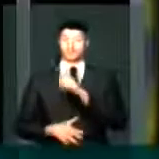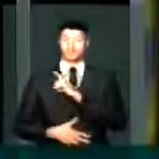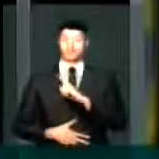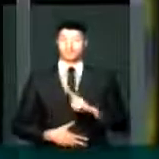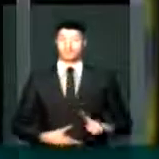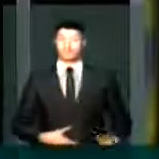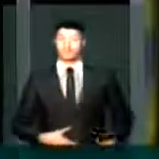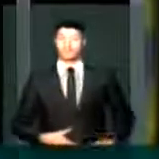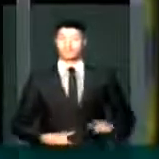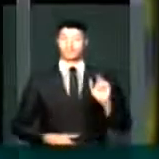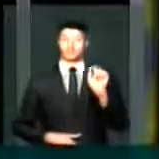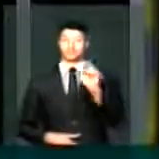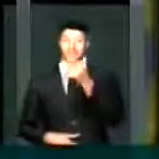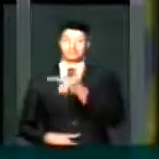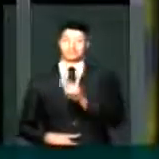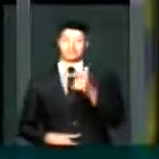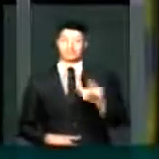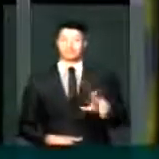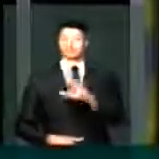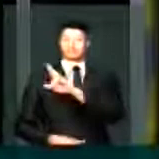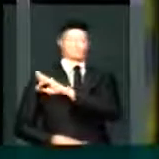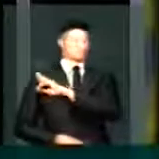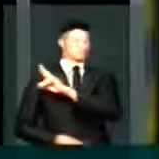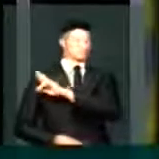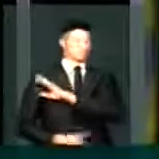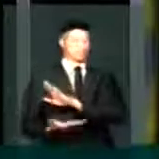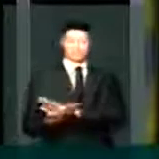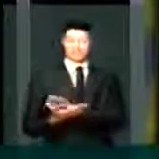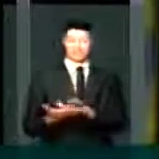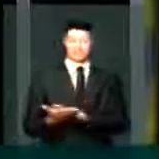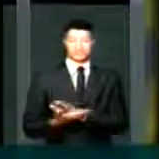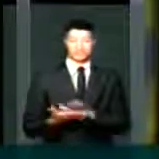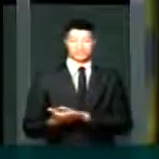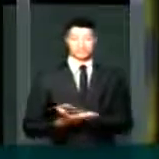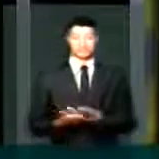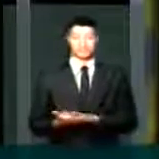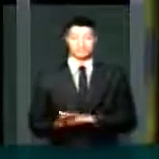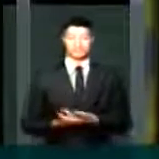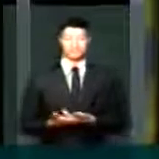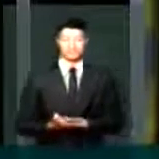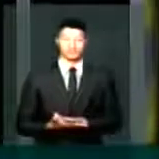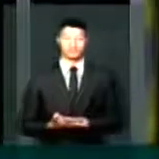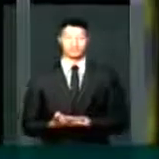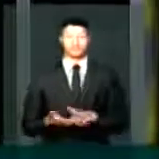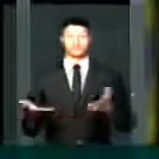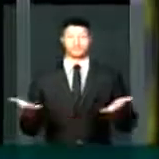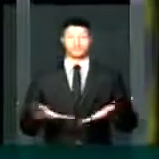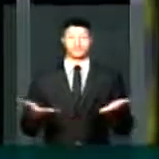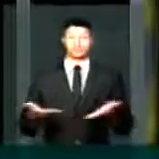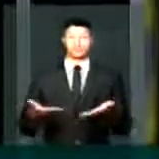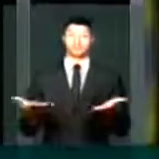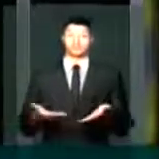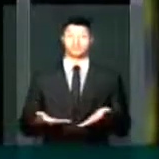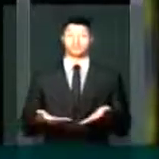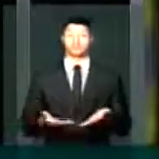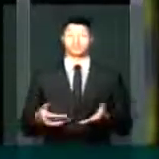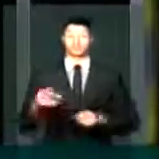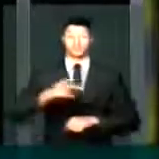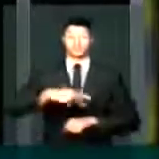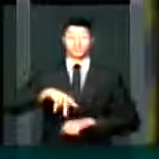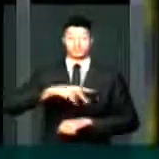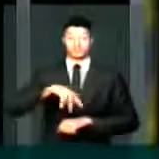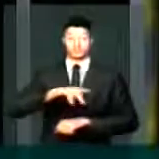governo que não teve a responsabilidade de pensar nos brasileiros. E hoje, o país